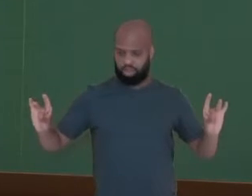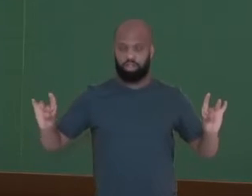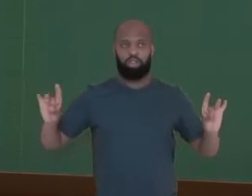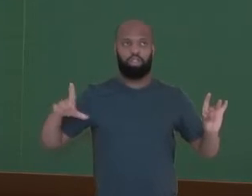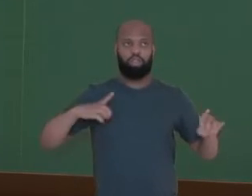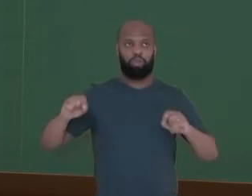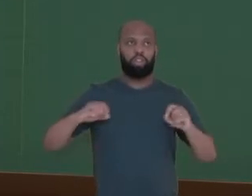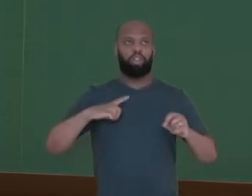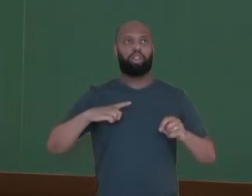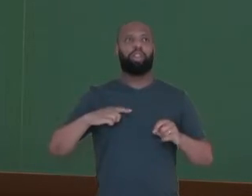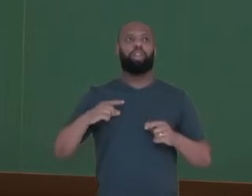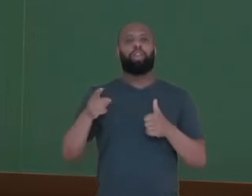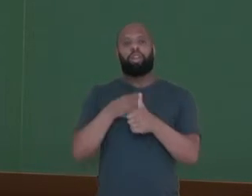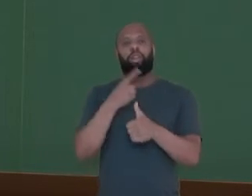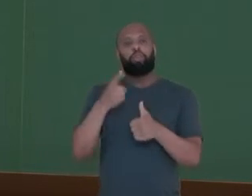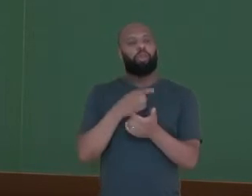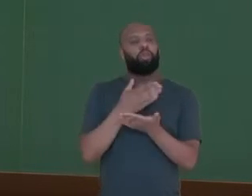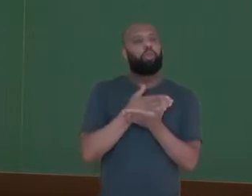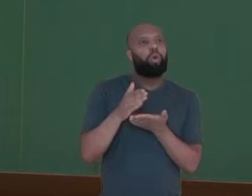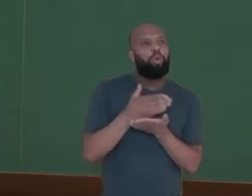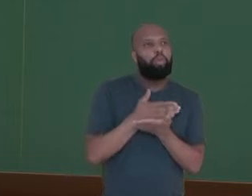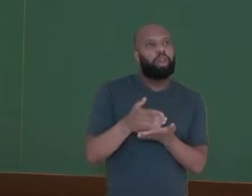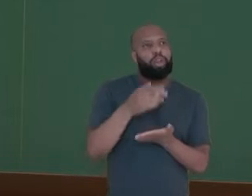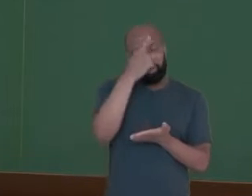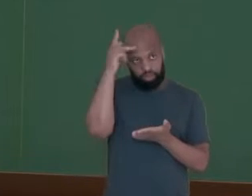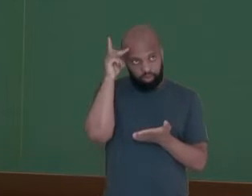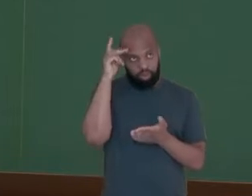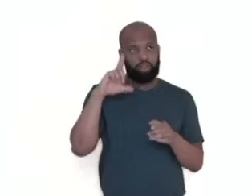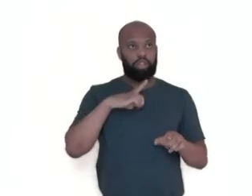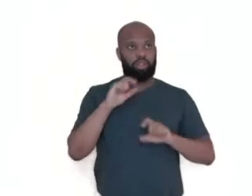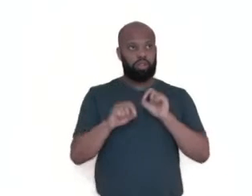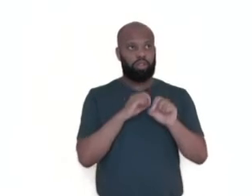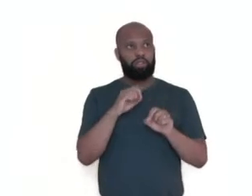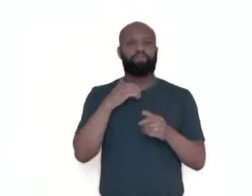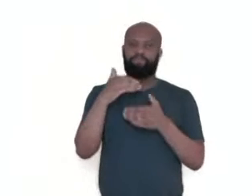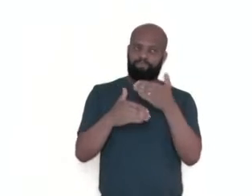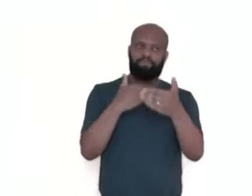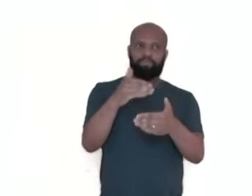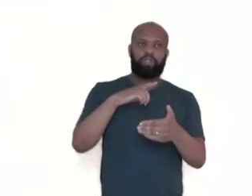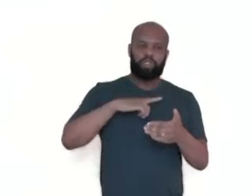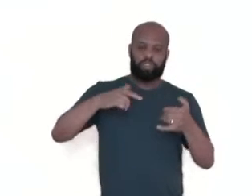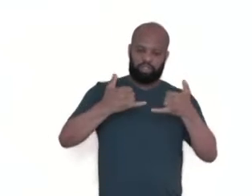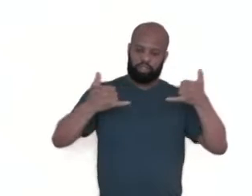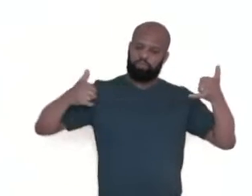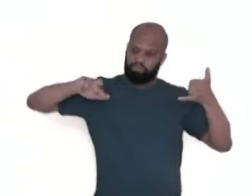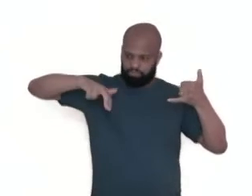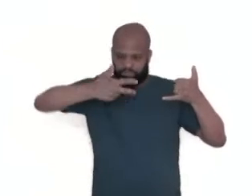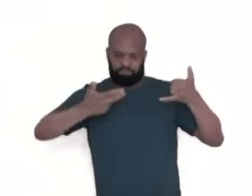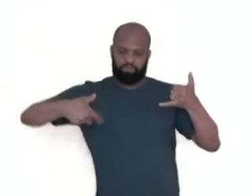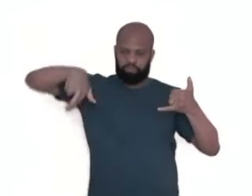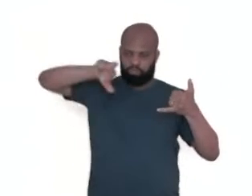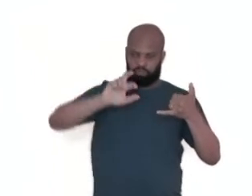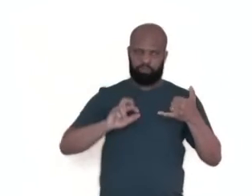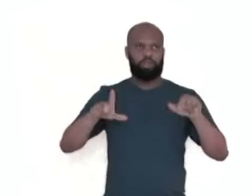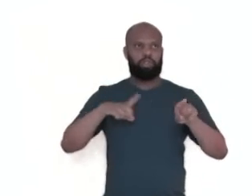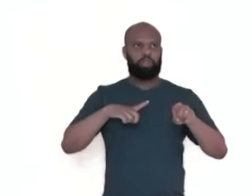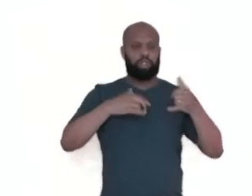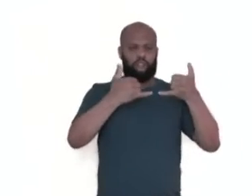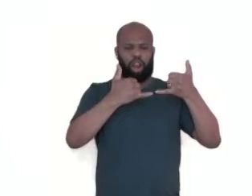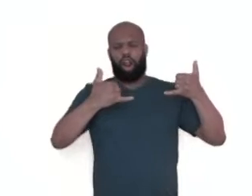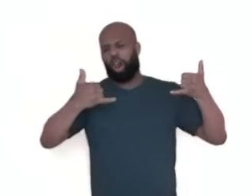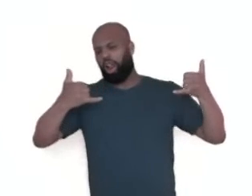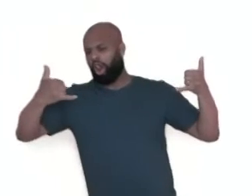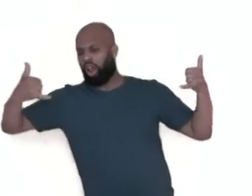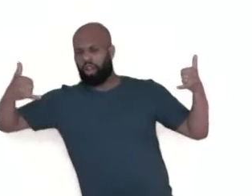subdivide em categorias. Shortline, que é feita por iniciantes. Trickline, que é manobras em cima da fita. Longline, uma fita